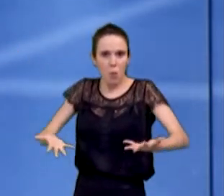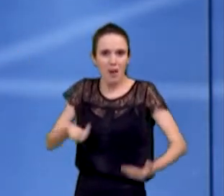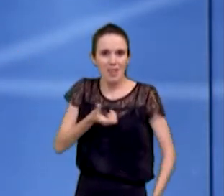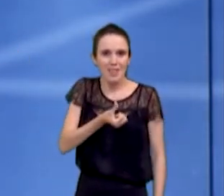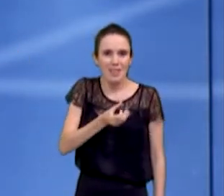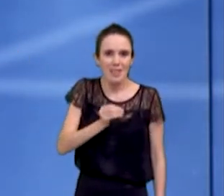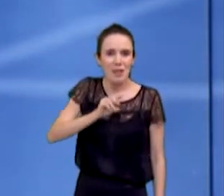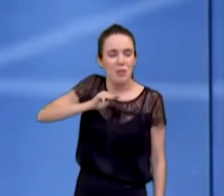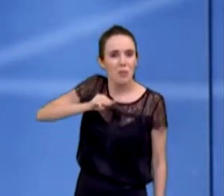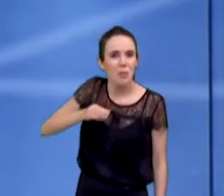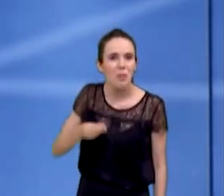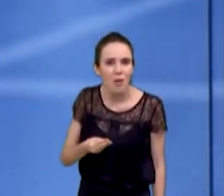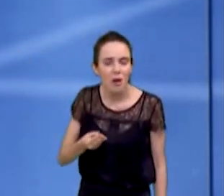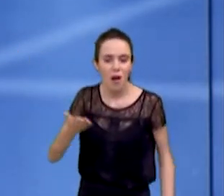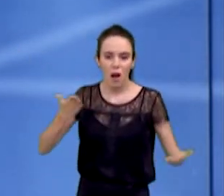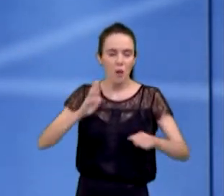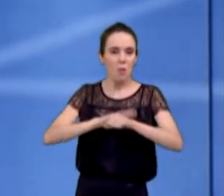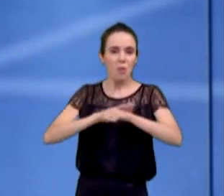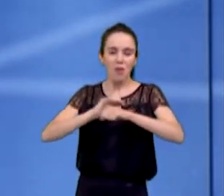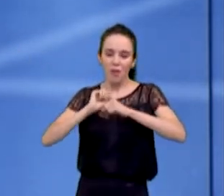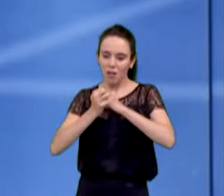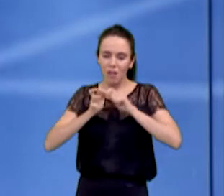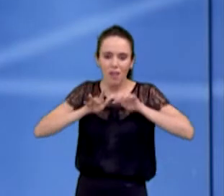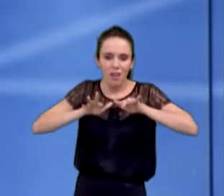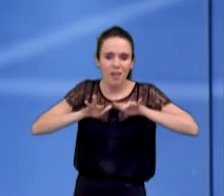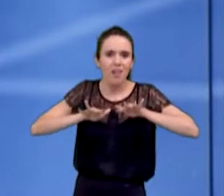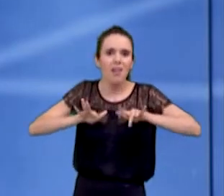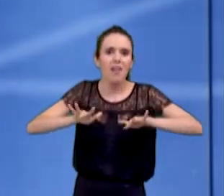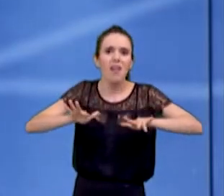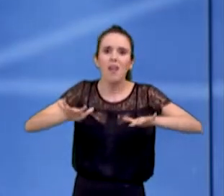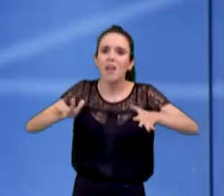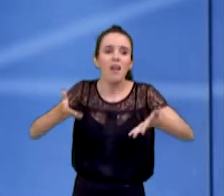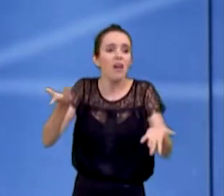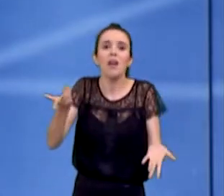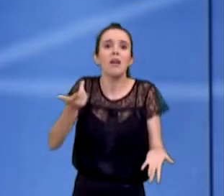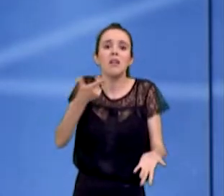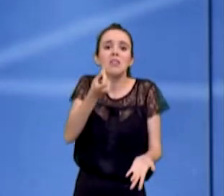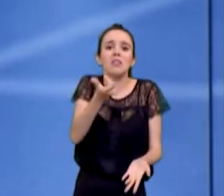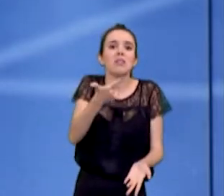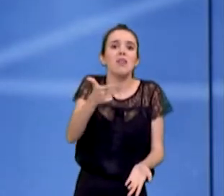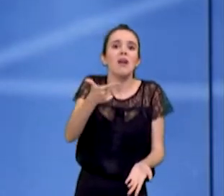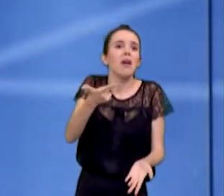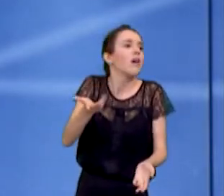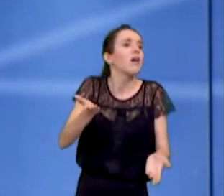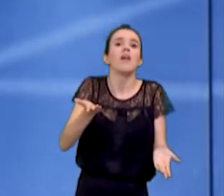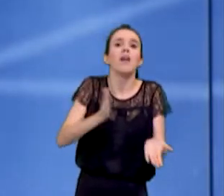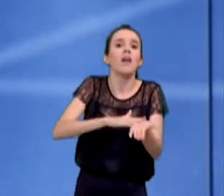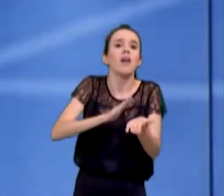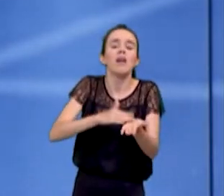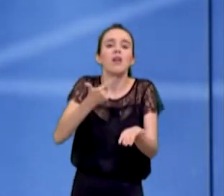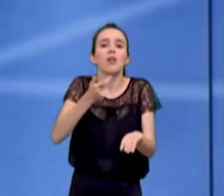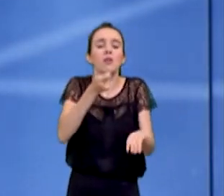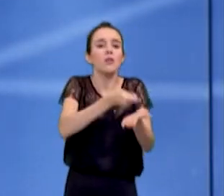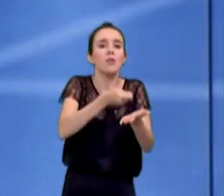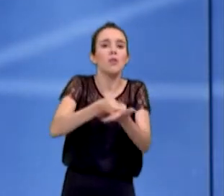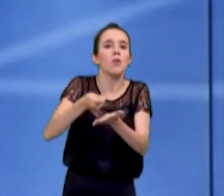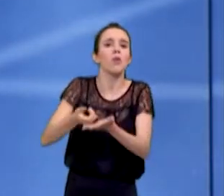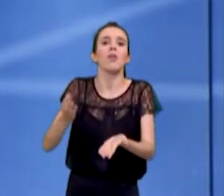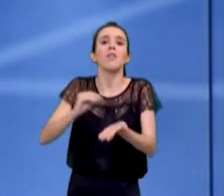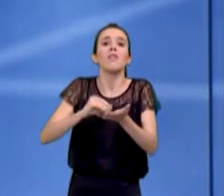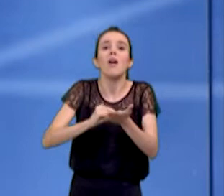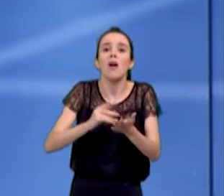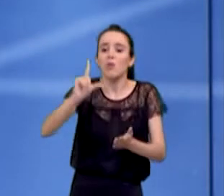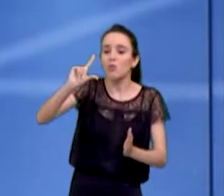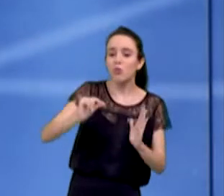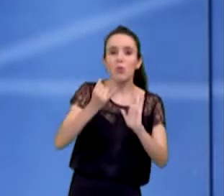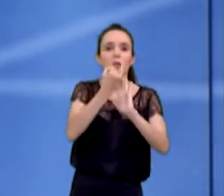a gente está, na pandemia, faltando dinheiro para fazer as coisas básicas, principalmente agora que vai entrar numa recessão, onde vai diminuir o imposto e nós